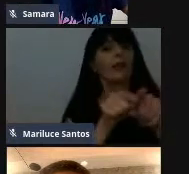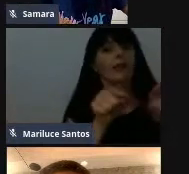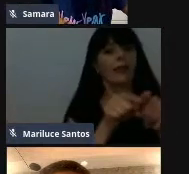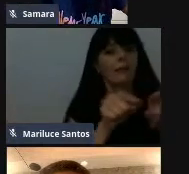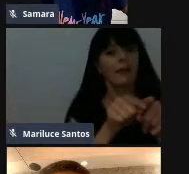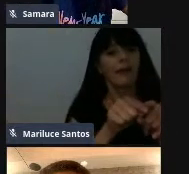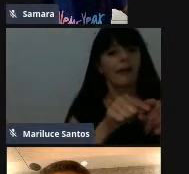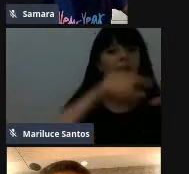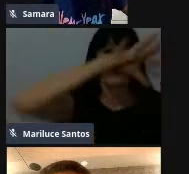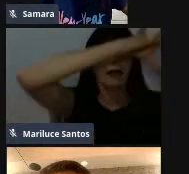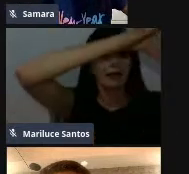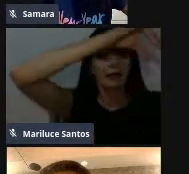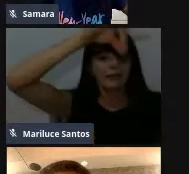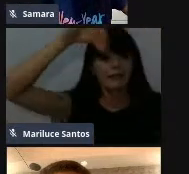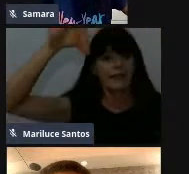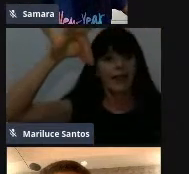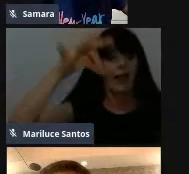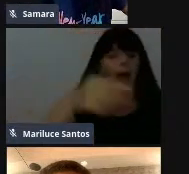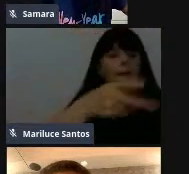de Poesia.